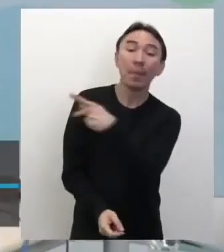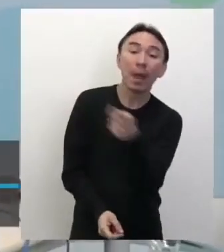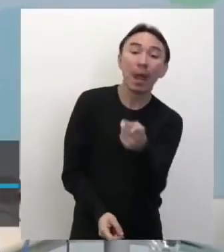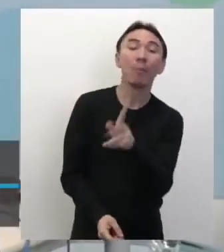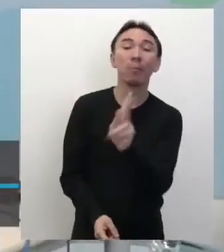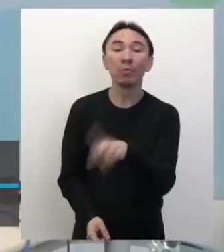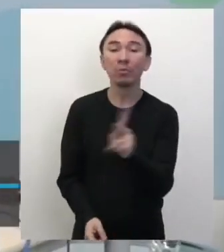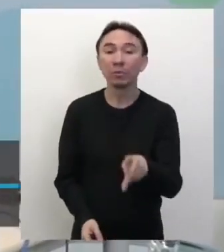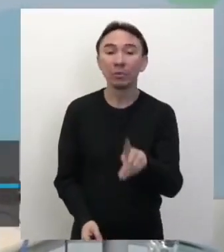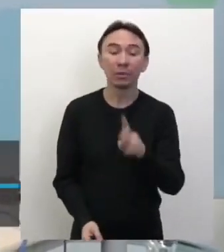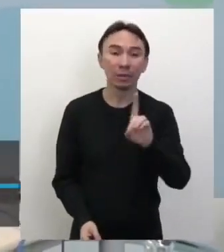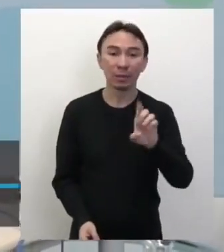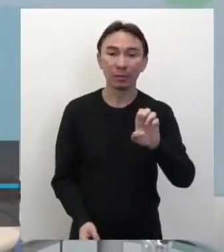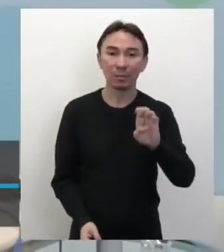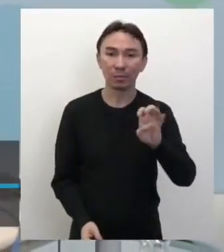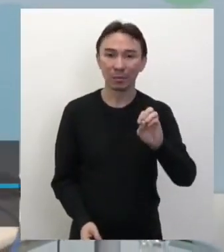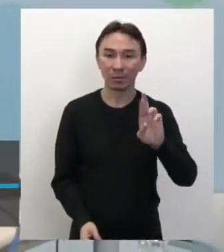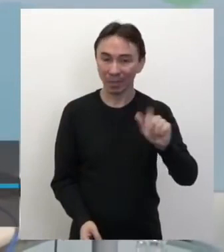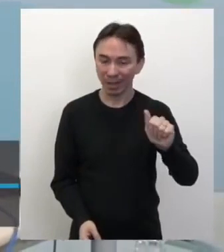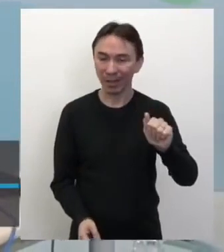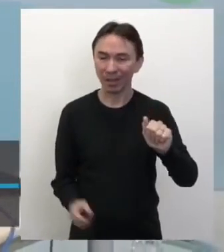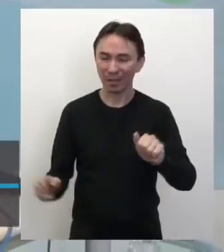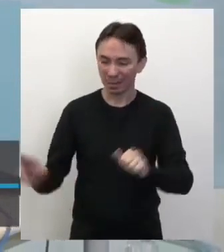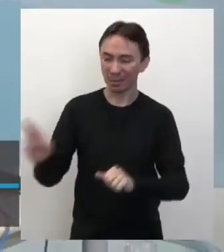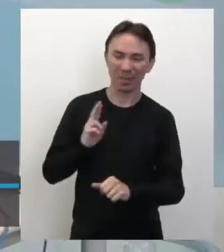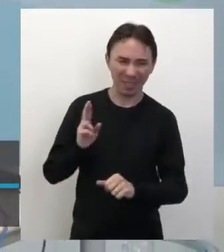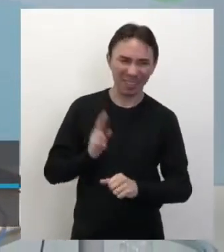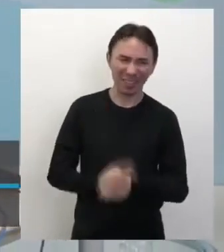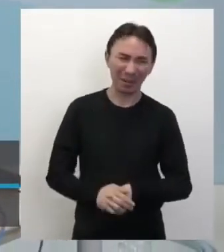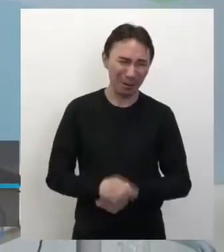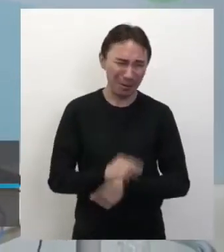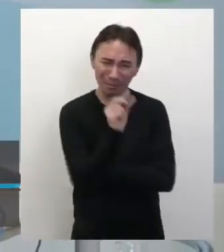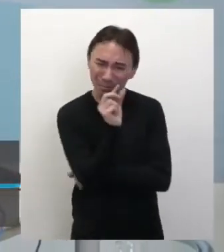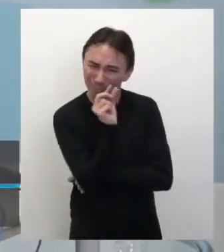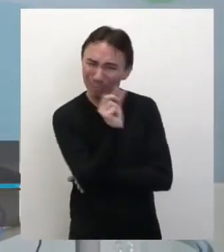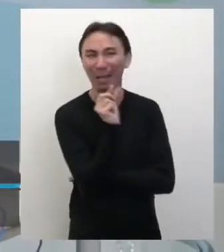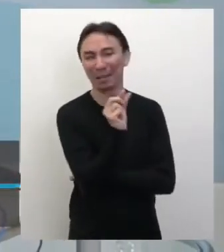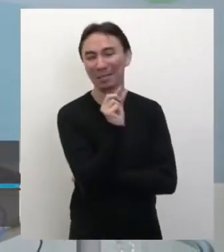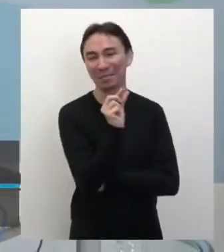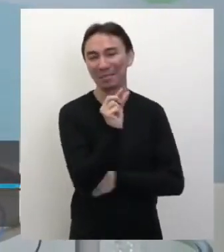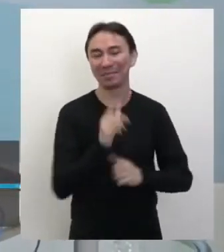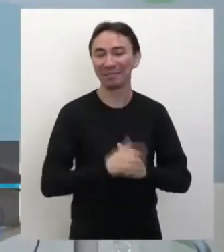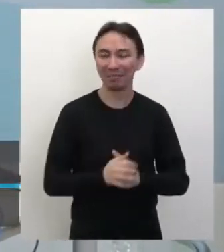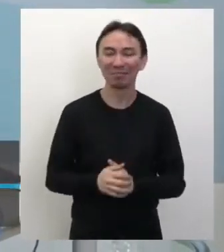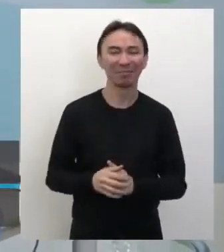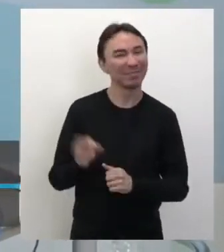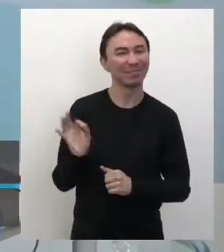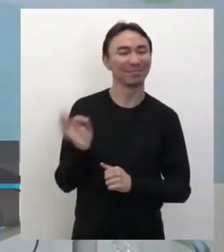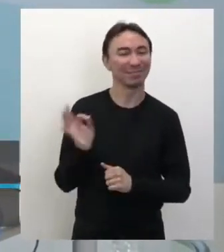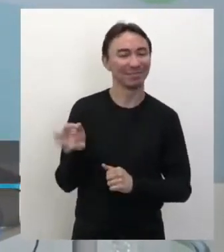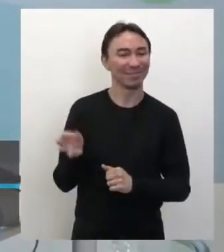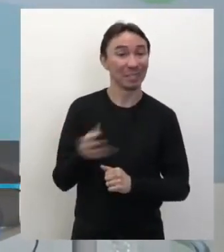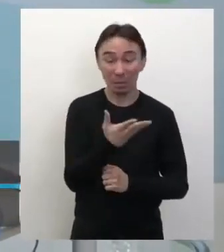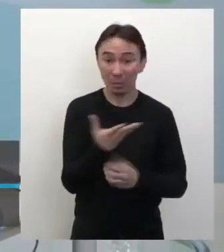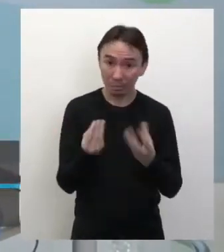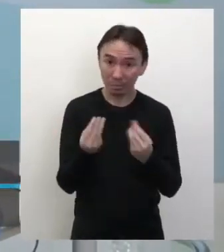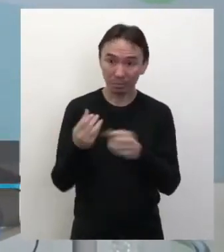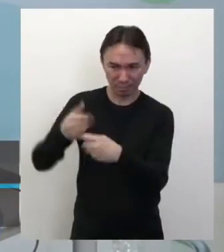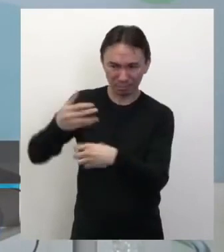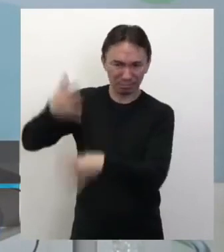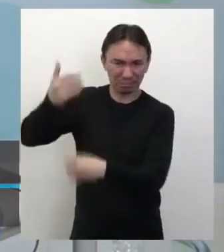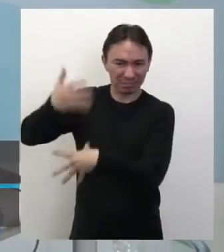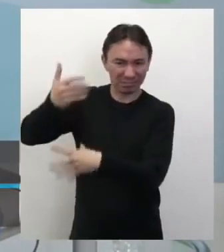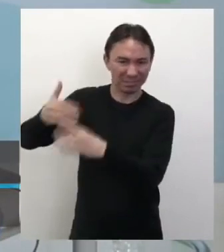Dois minutinhos aí. Tão pequeno que na contribuição aqui de muitos que estão aqui participando no chat, que não são poucos, professores,